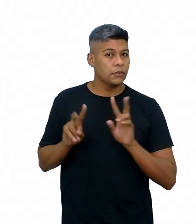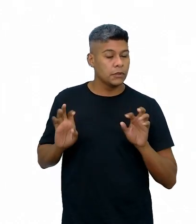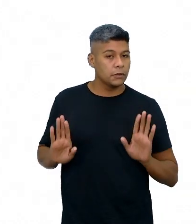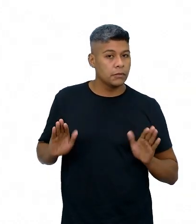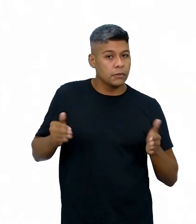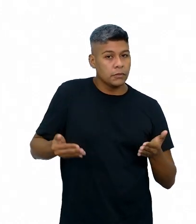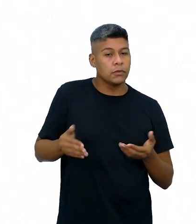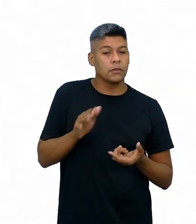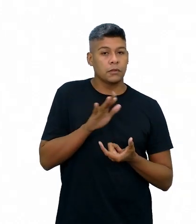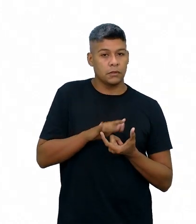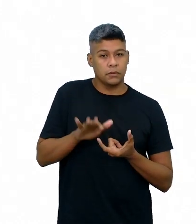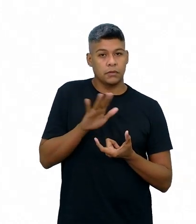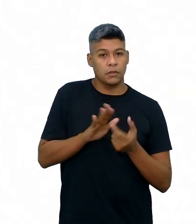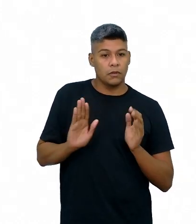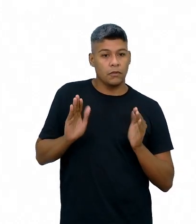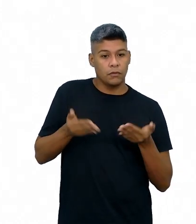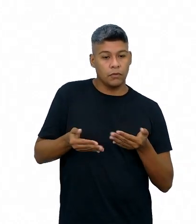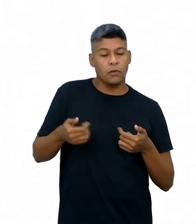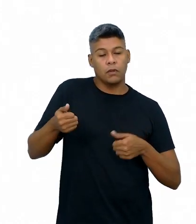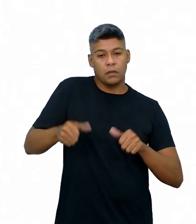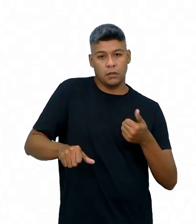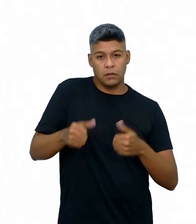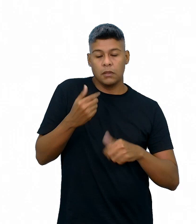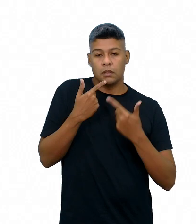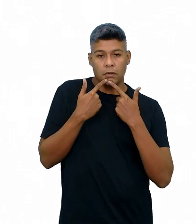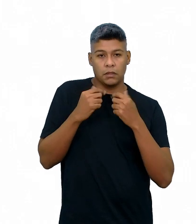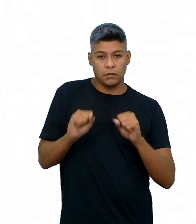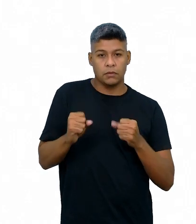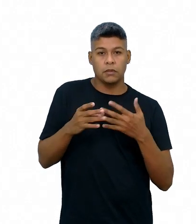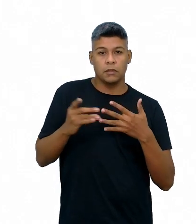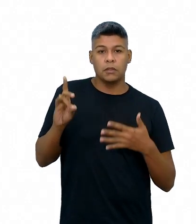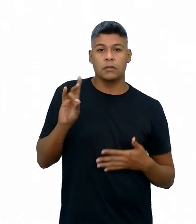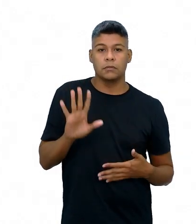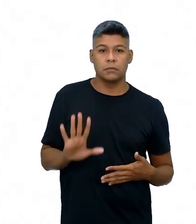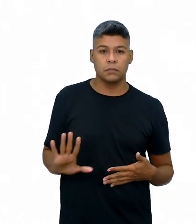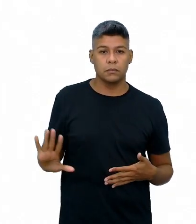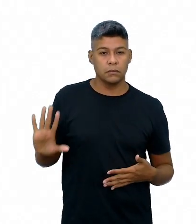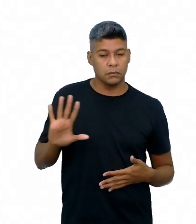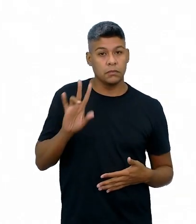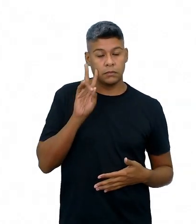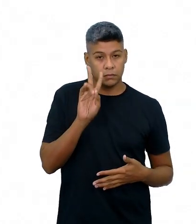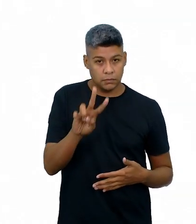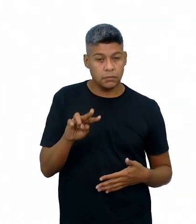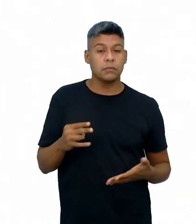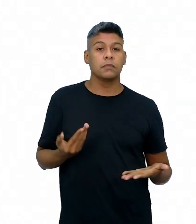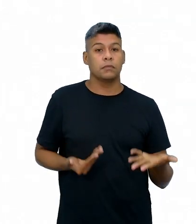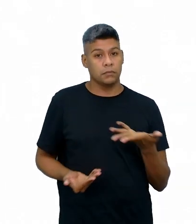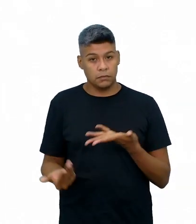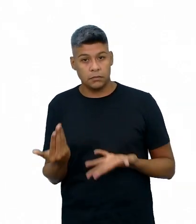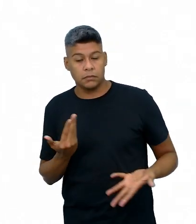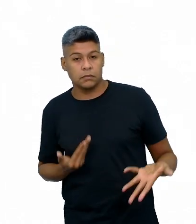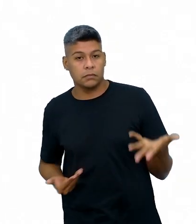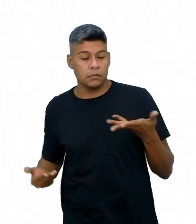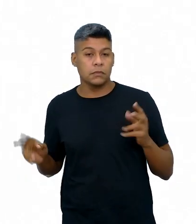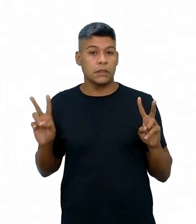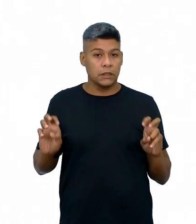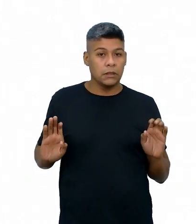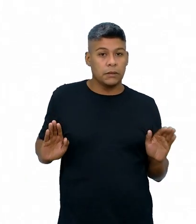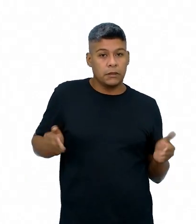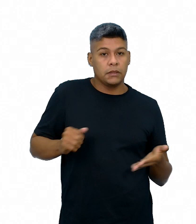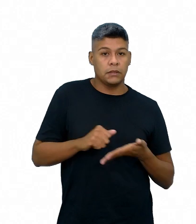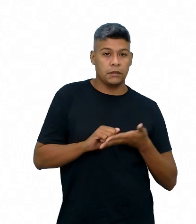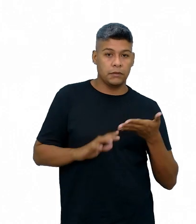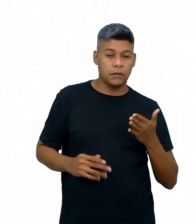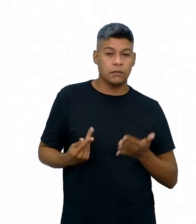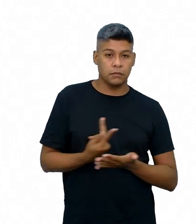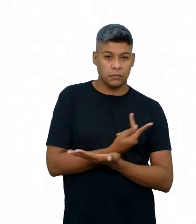central letramento, com foco em análise linguística e semiótica. Vamos relacionar o tema central com as atividades